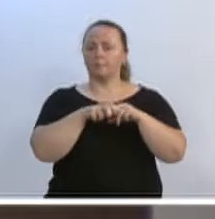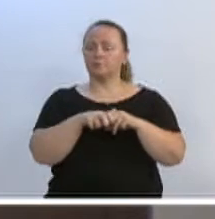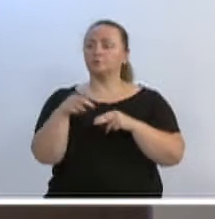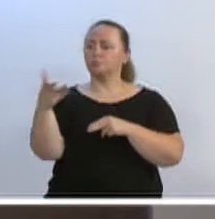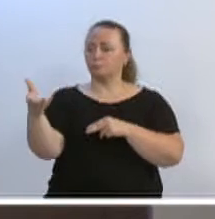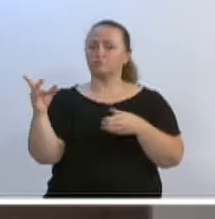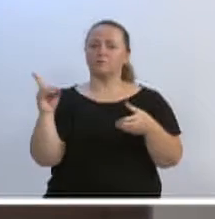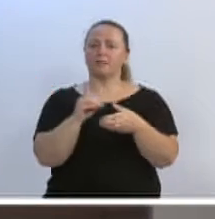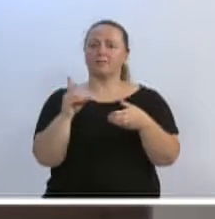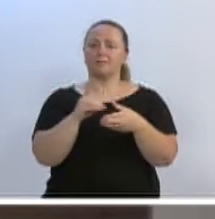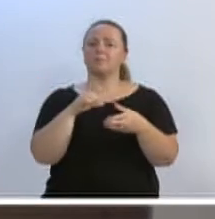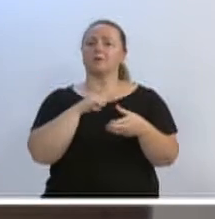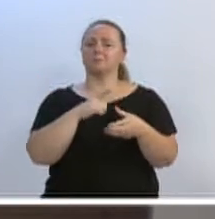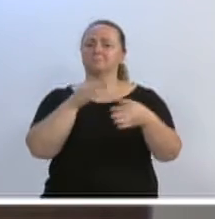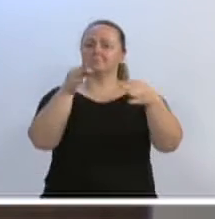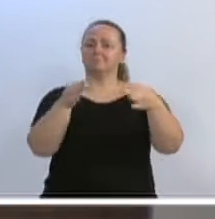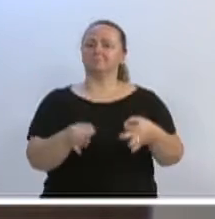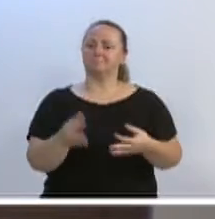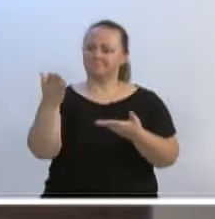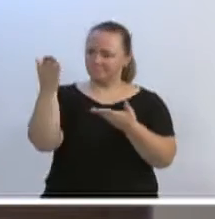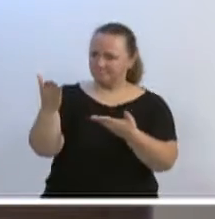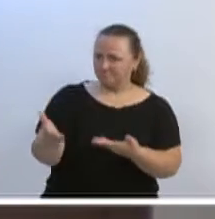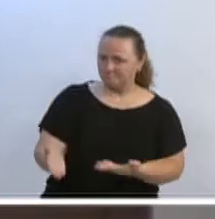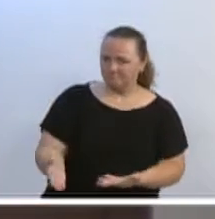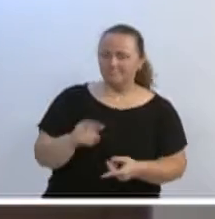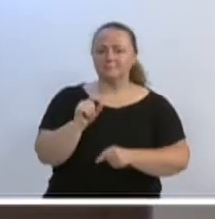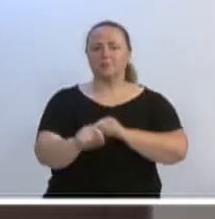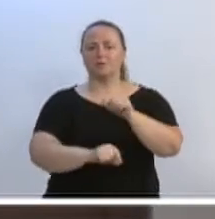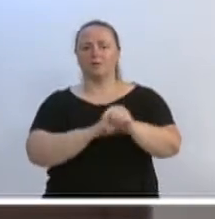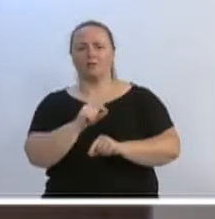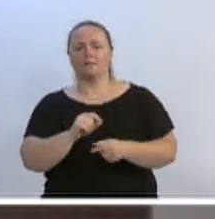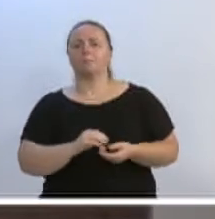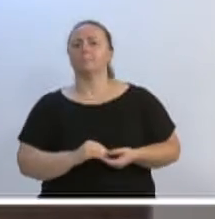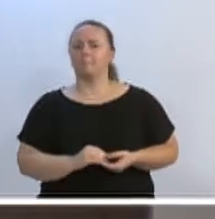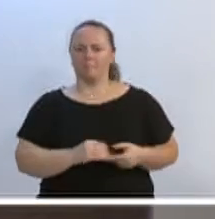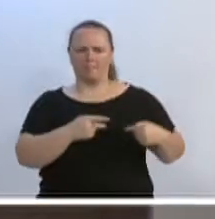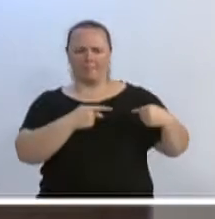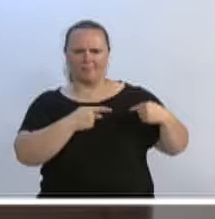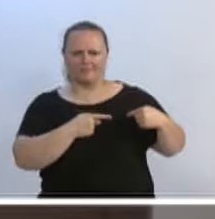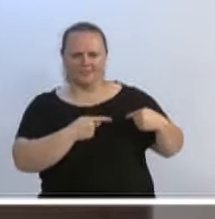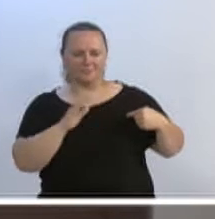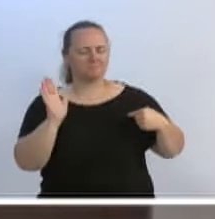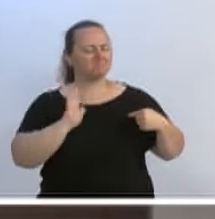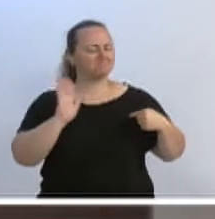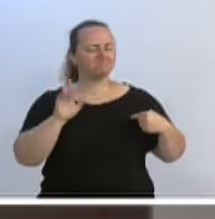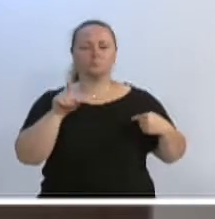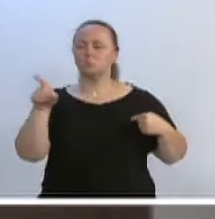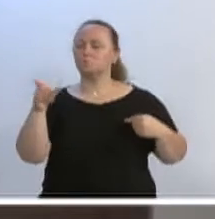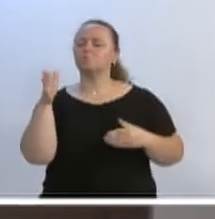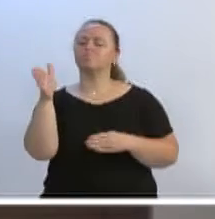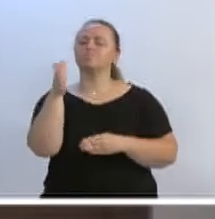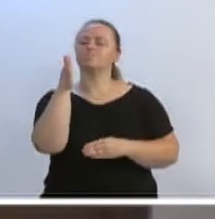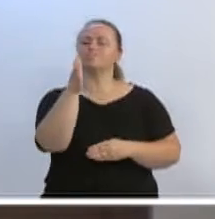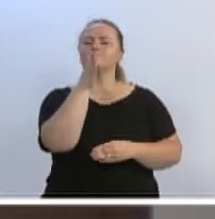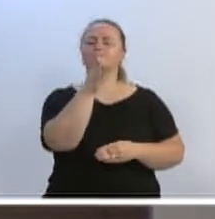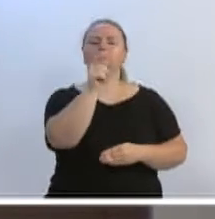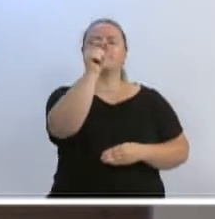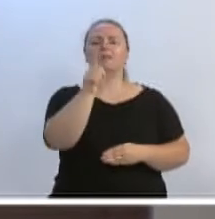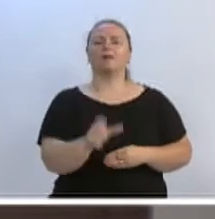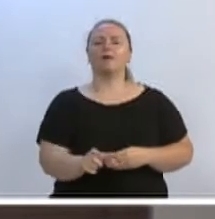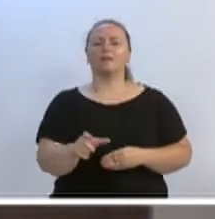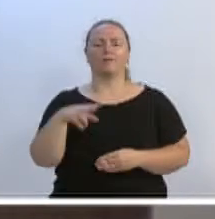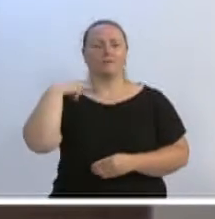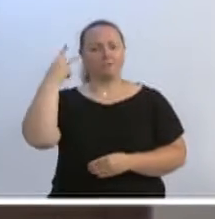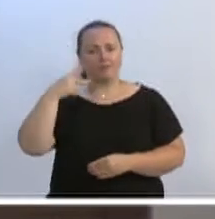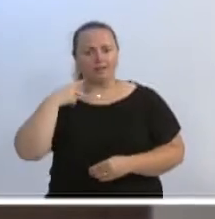atendidos lá na sua comunidade, porque o senhor não olha a questão partidária e não olha, literalmente, para quem é o vereador ou não. O senhor bate na